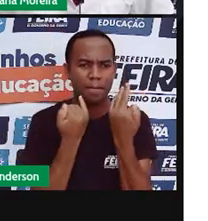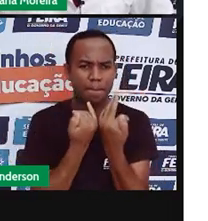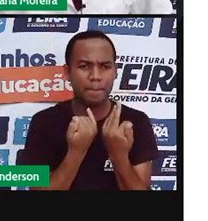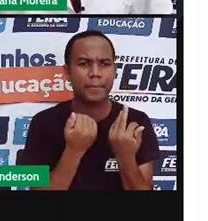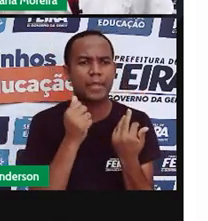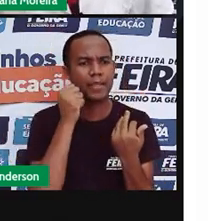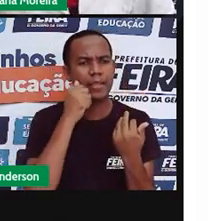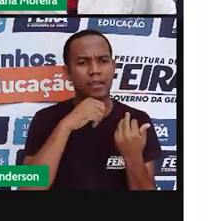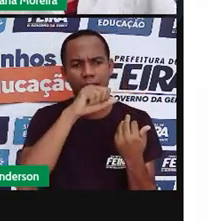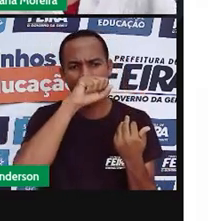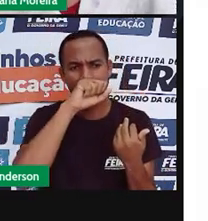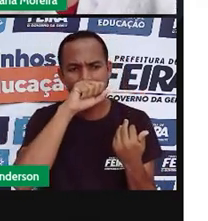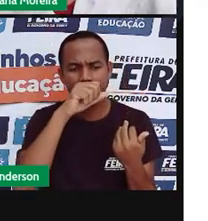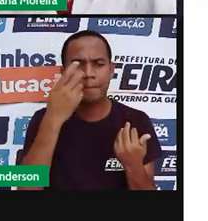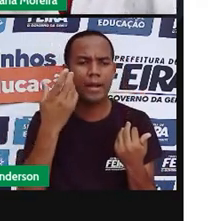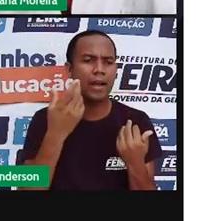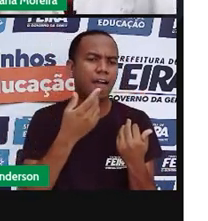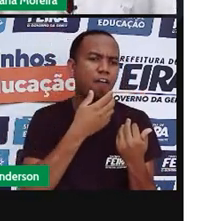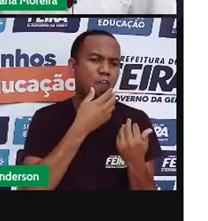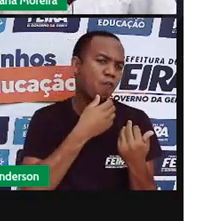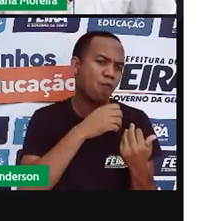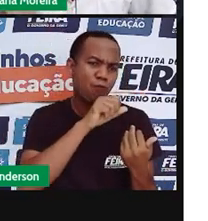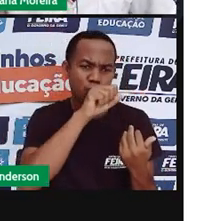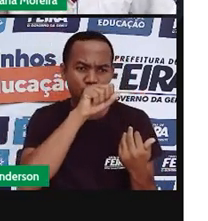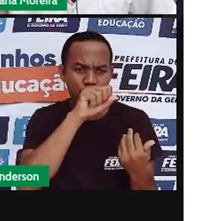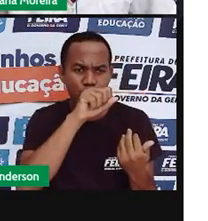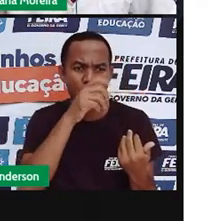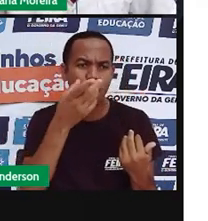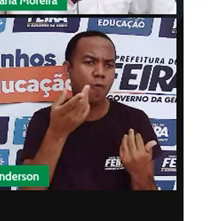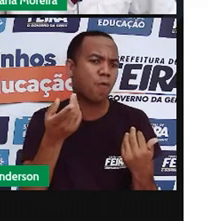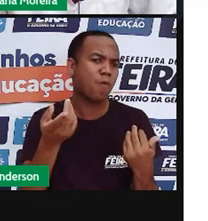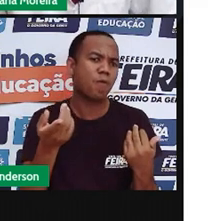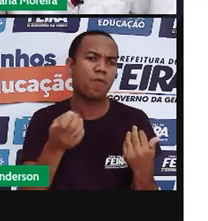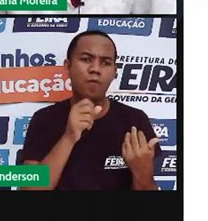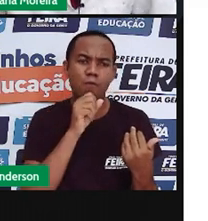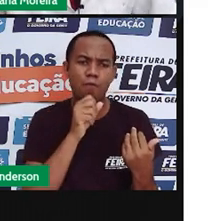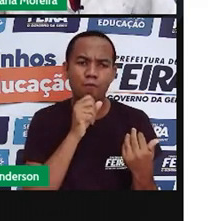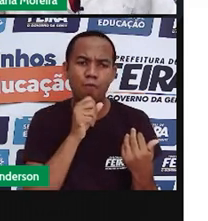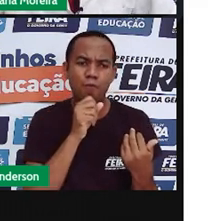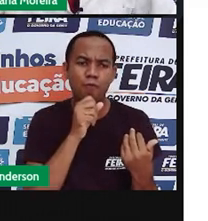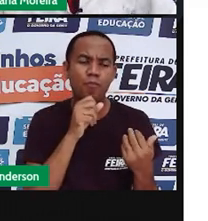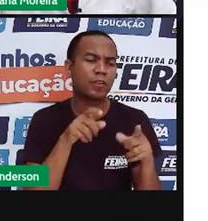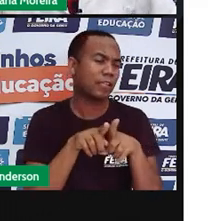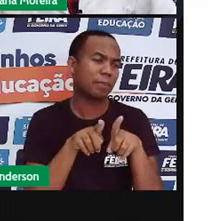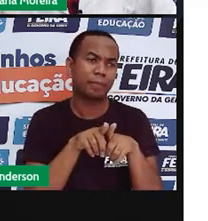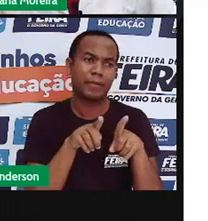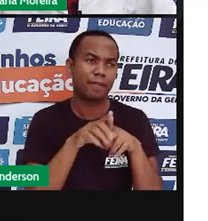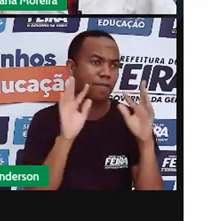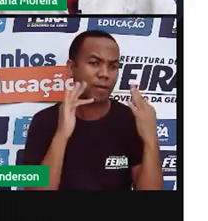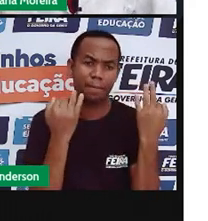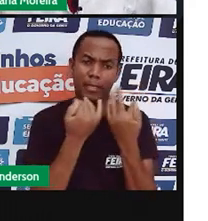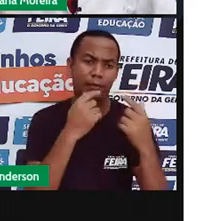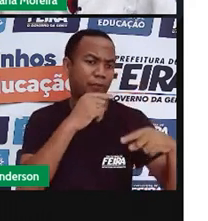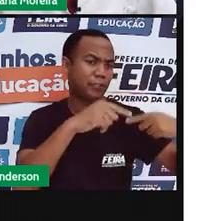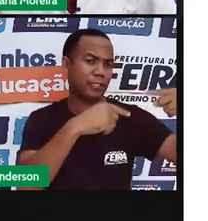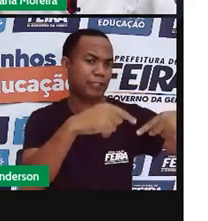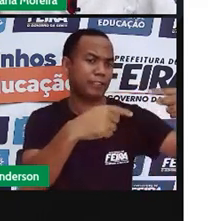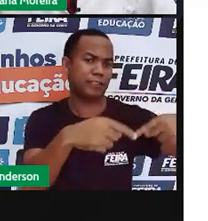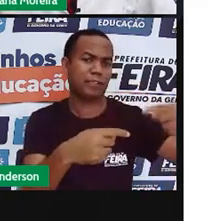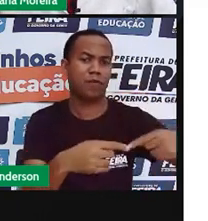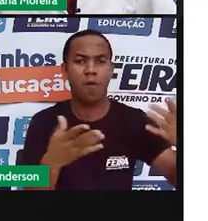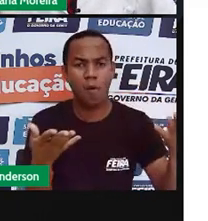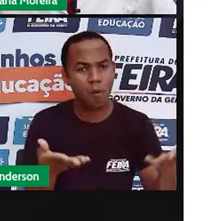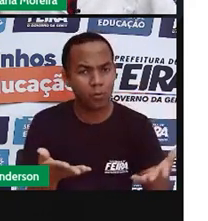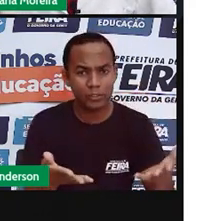pais, dos avós, dos nossos avós. Então, elas vieram de outras gerações e chegaram até os nossos